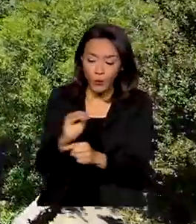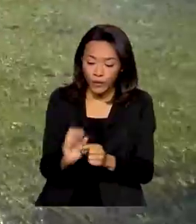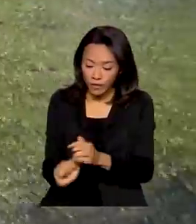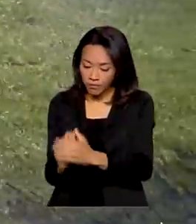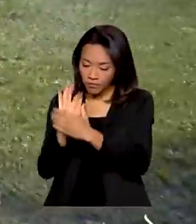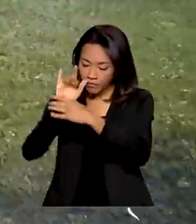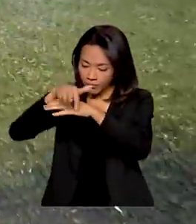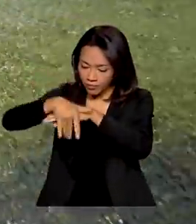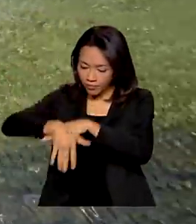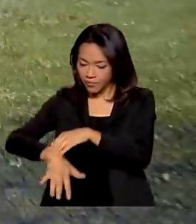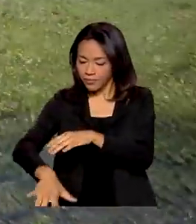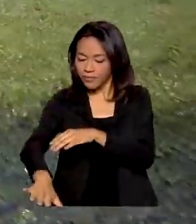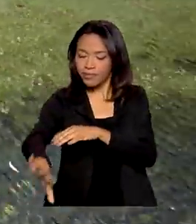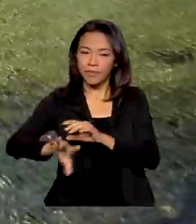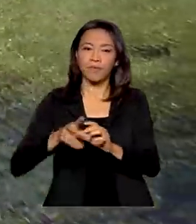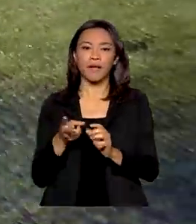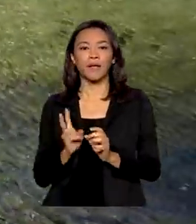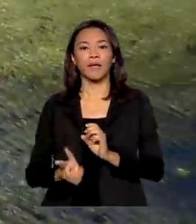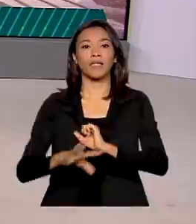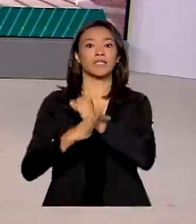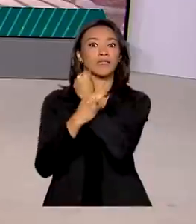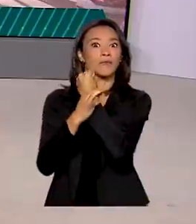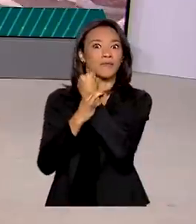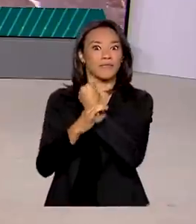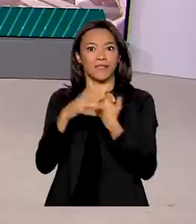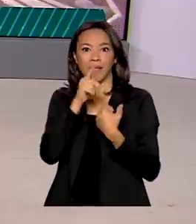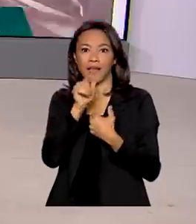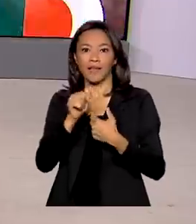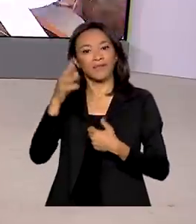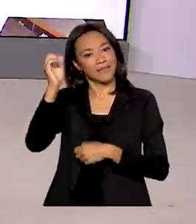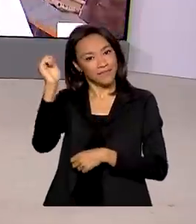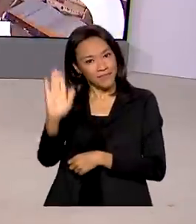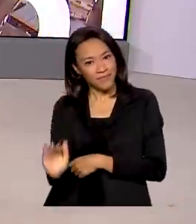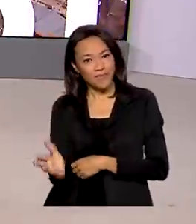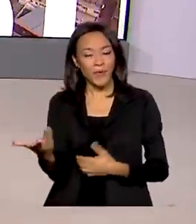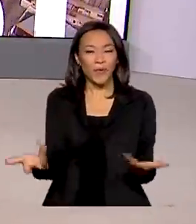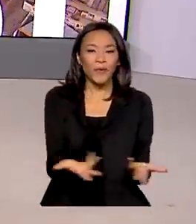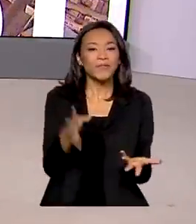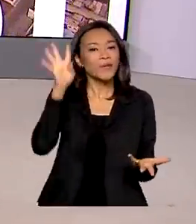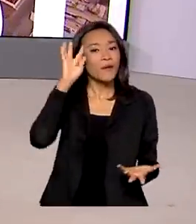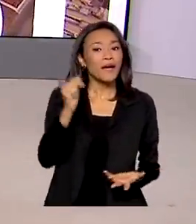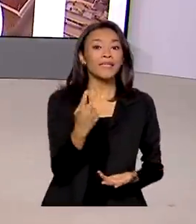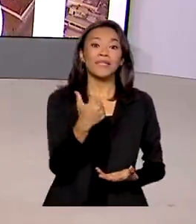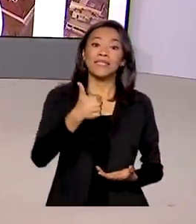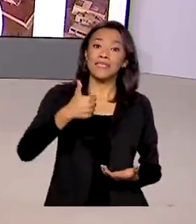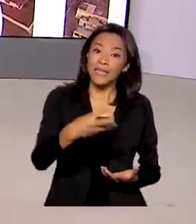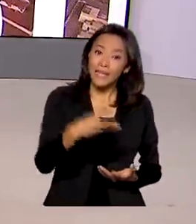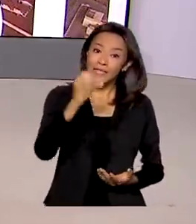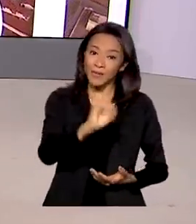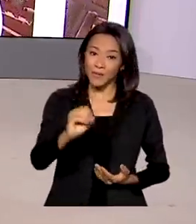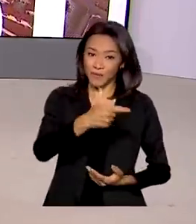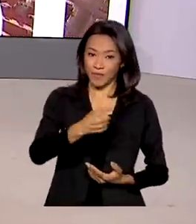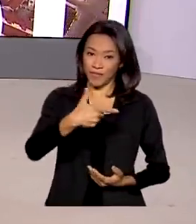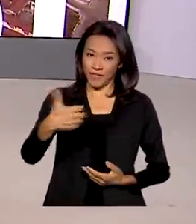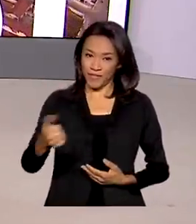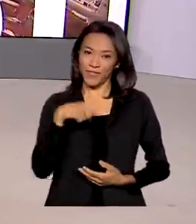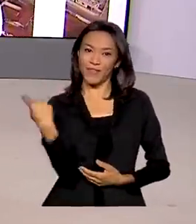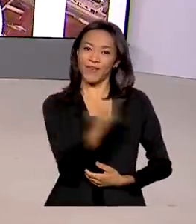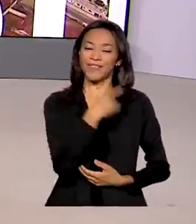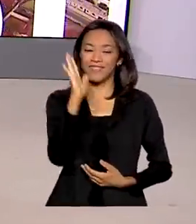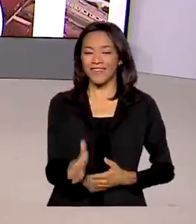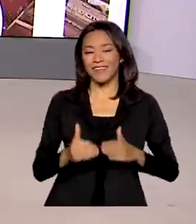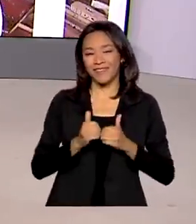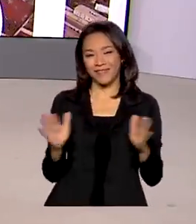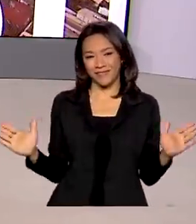para aumentar a segurança hídrica do país. Hoje é quarta-feira, 13 de outubro de 2021. O Brasil